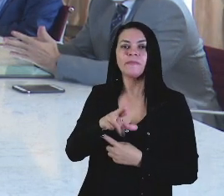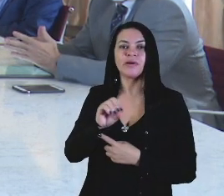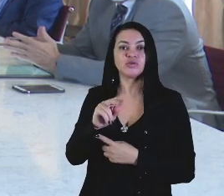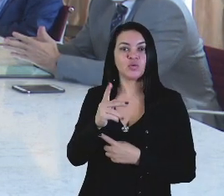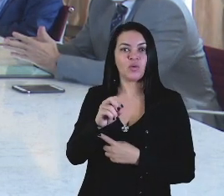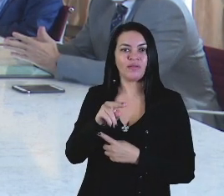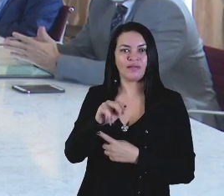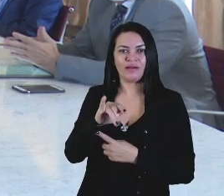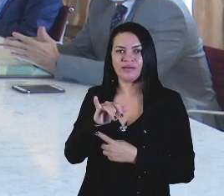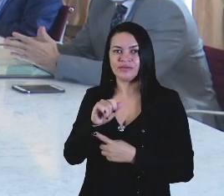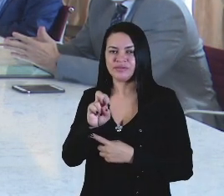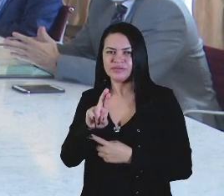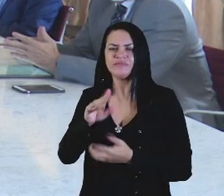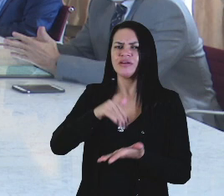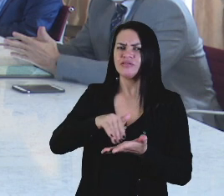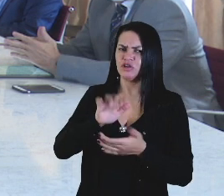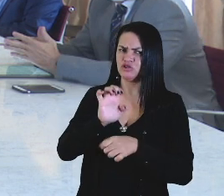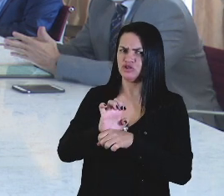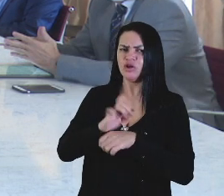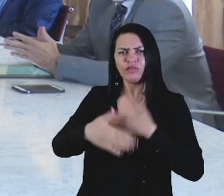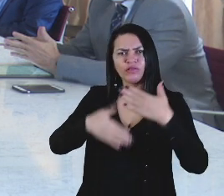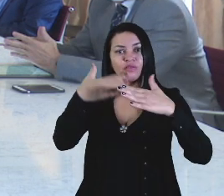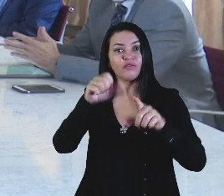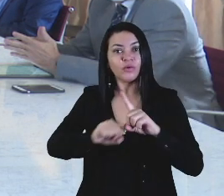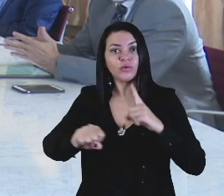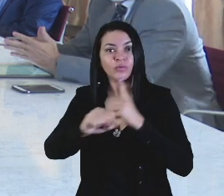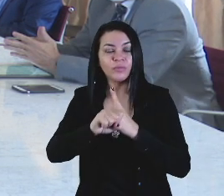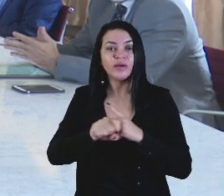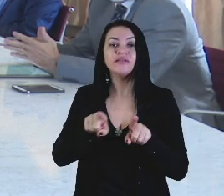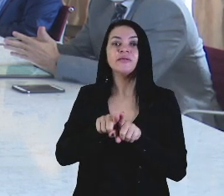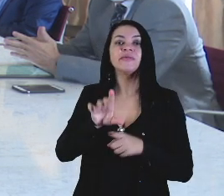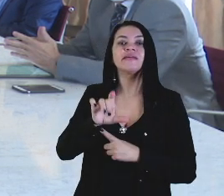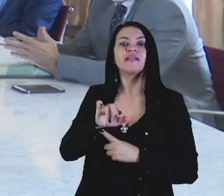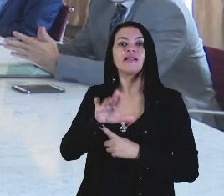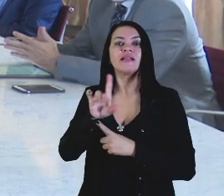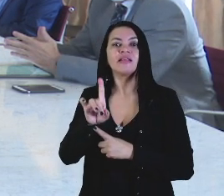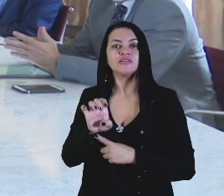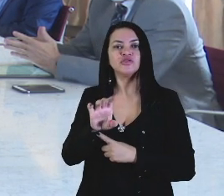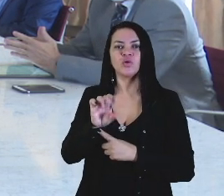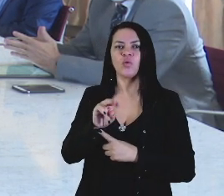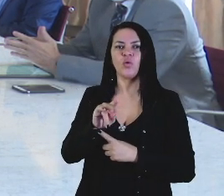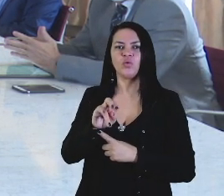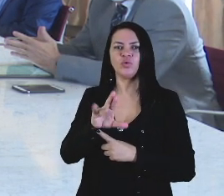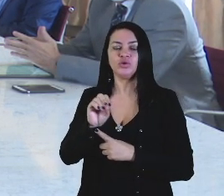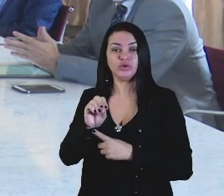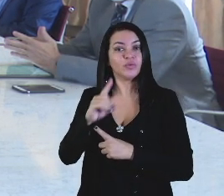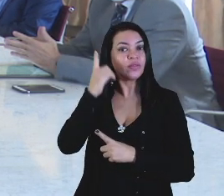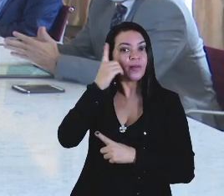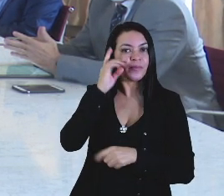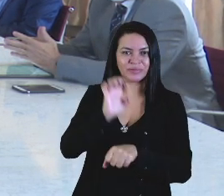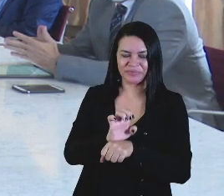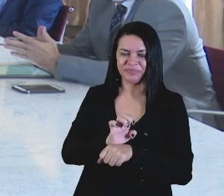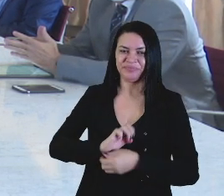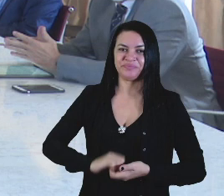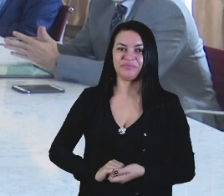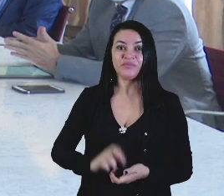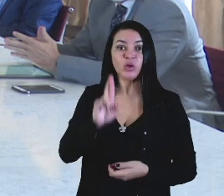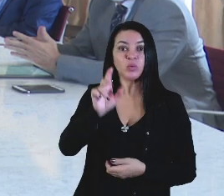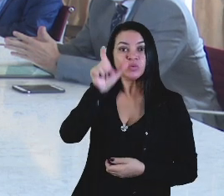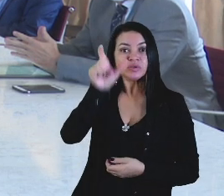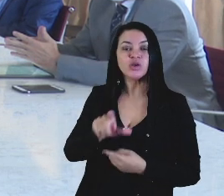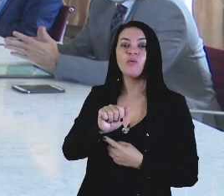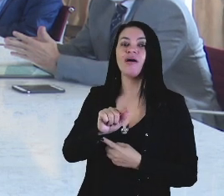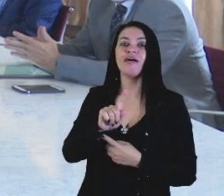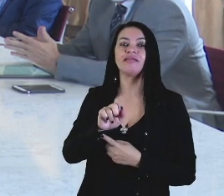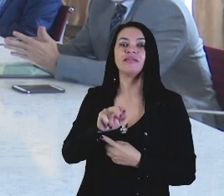Onásio, secretário de estado do desenvolvimento social, a senhora Cleide Coutinho, deputada estadual, o senhor